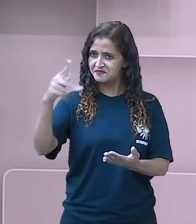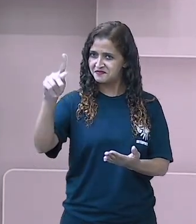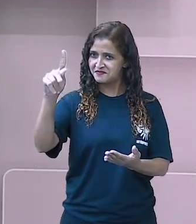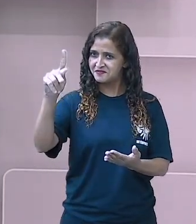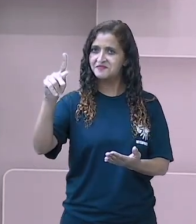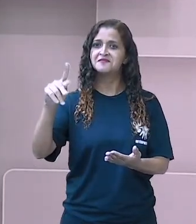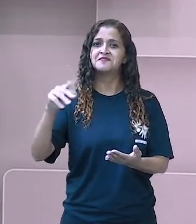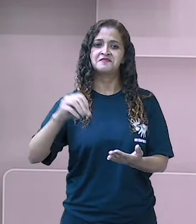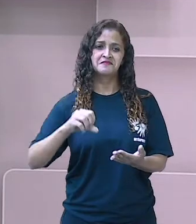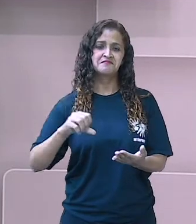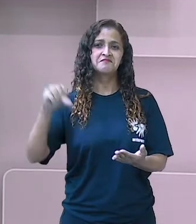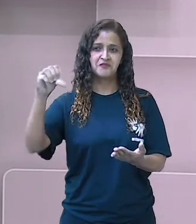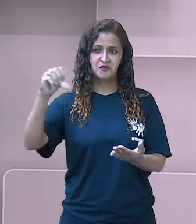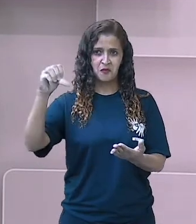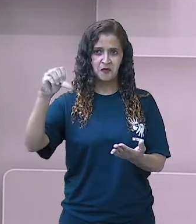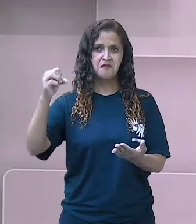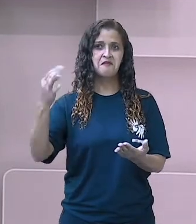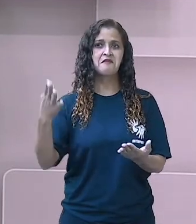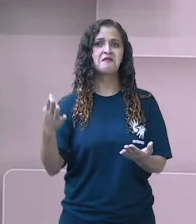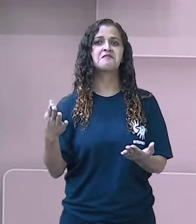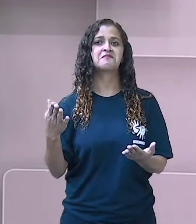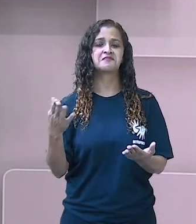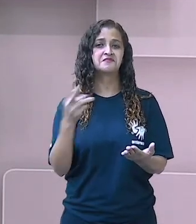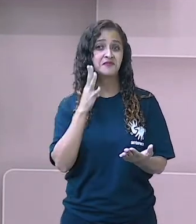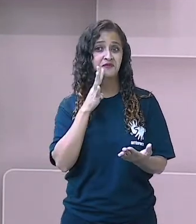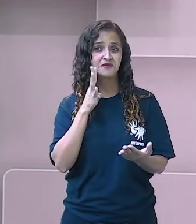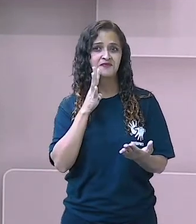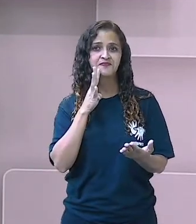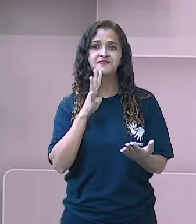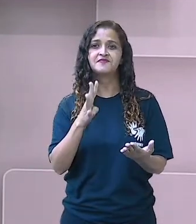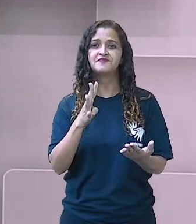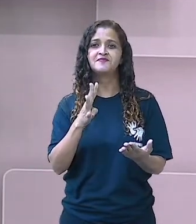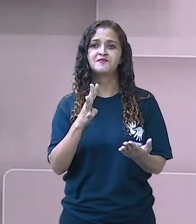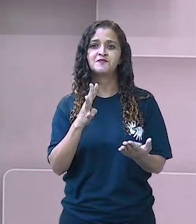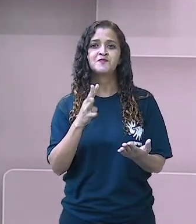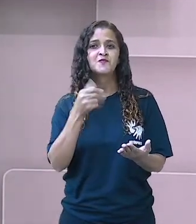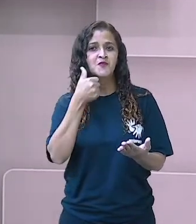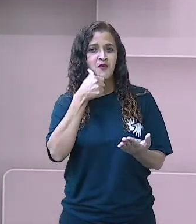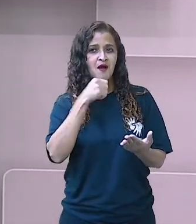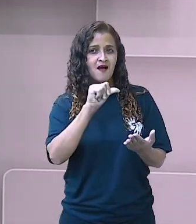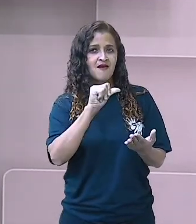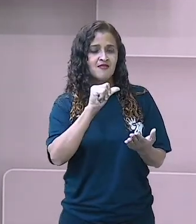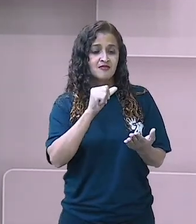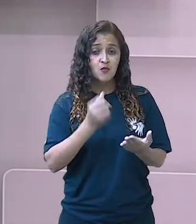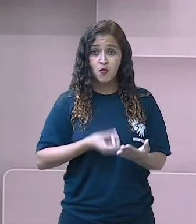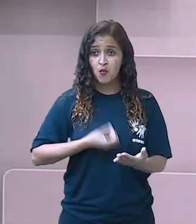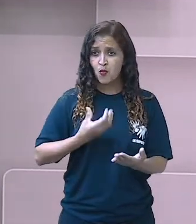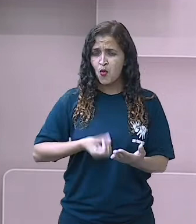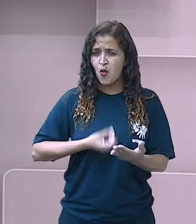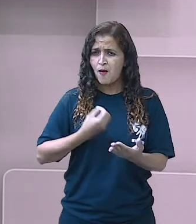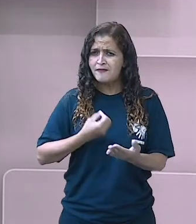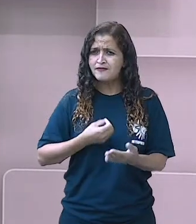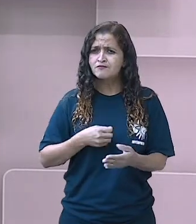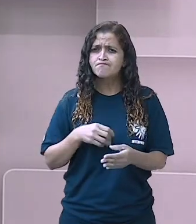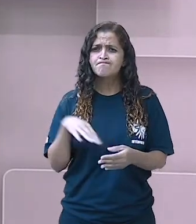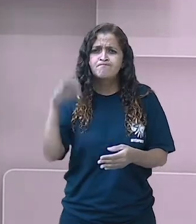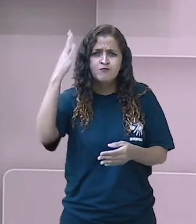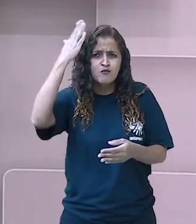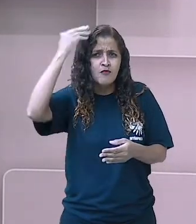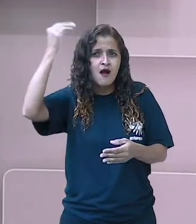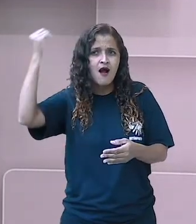conseguiu fazer a sua primeira poesia. Ela foi uma poetisa muito famosa no Brasil. Ela foi